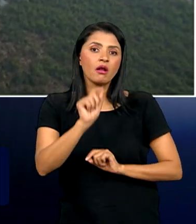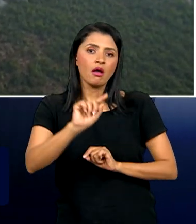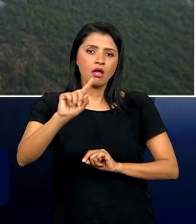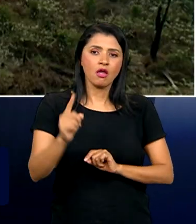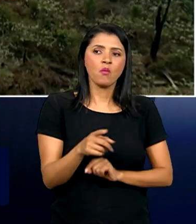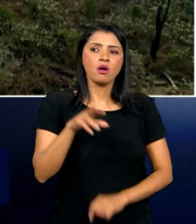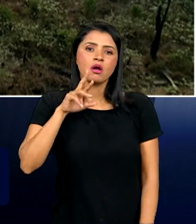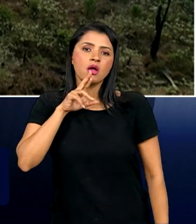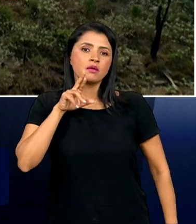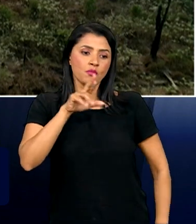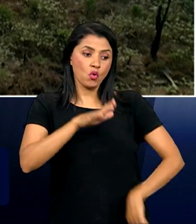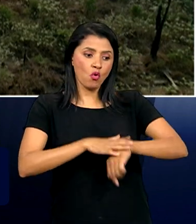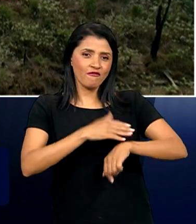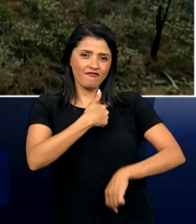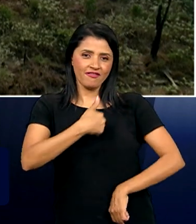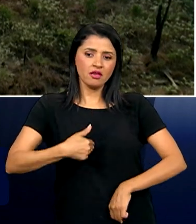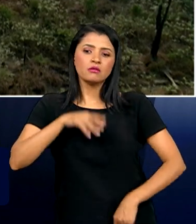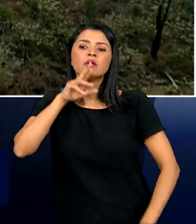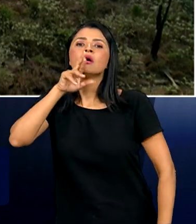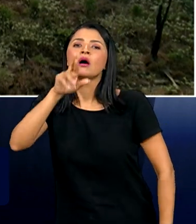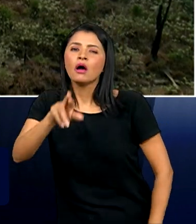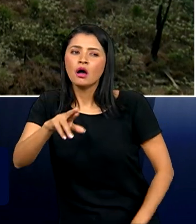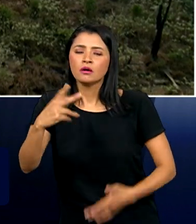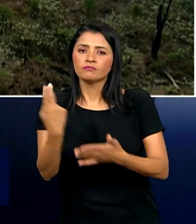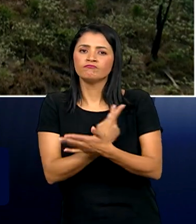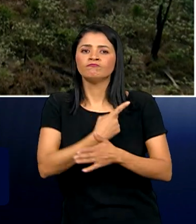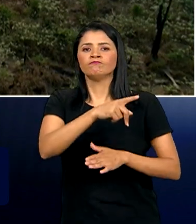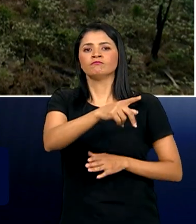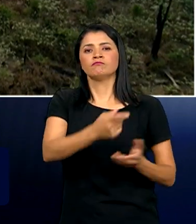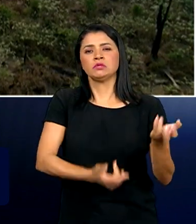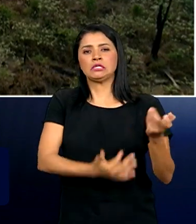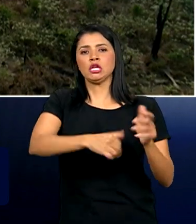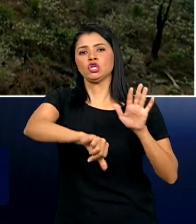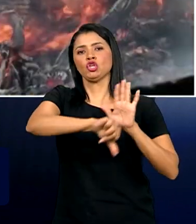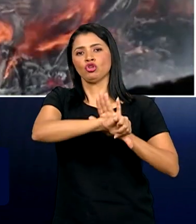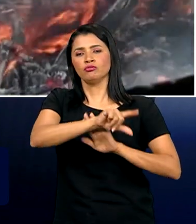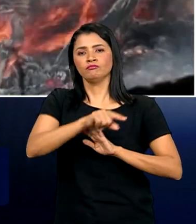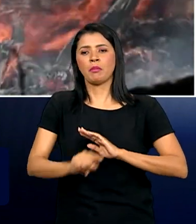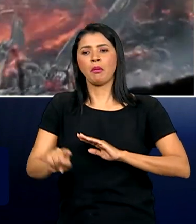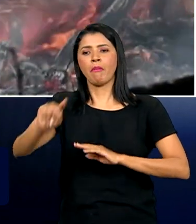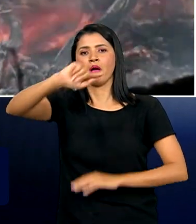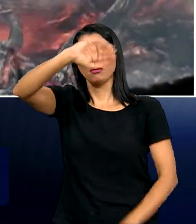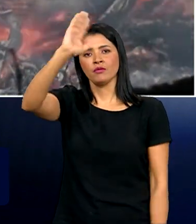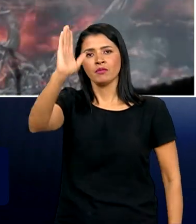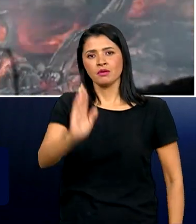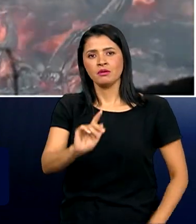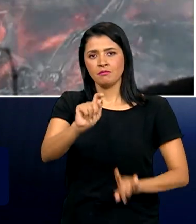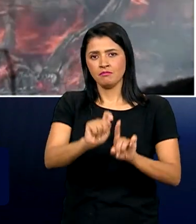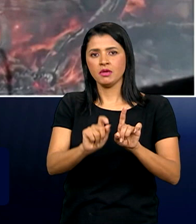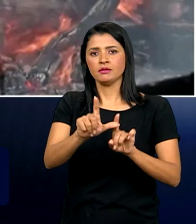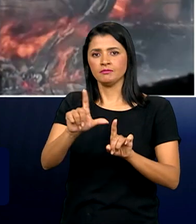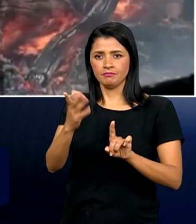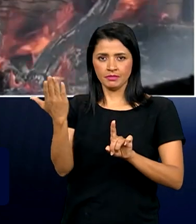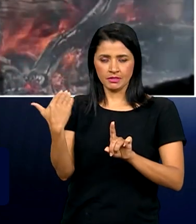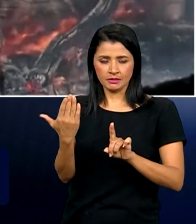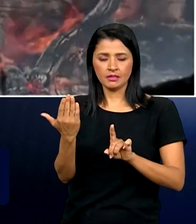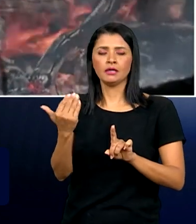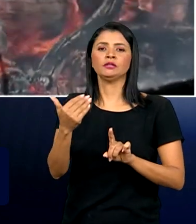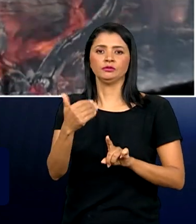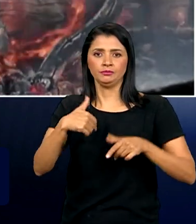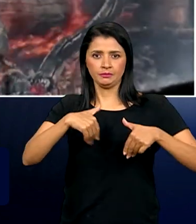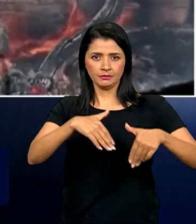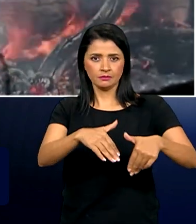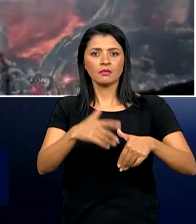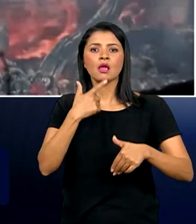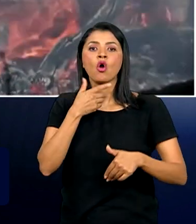das respostas do governo àqueles incêndios criminosos que foram registrados em todo o país no mês passado. O Ministério da